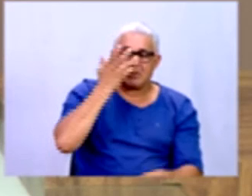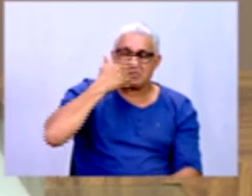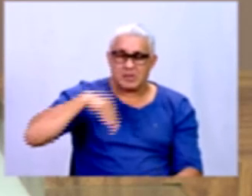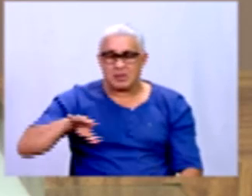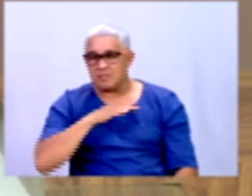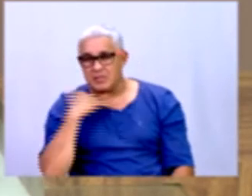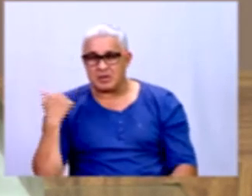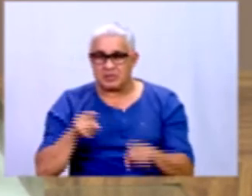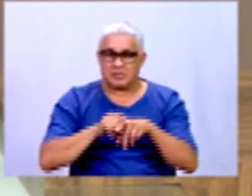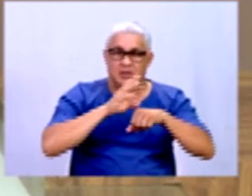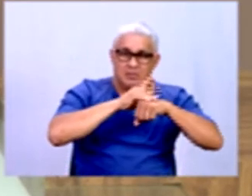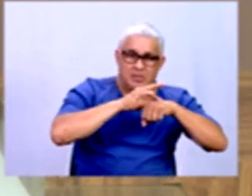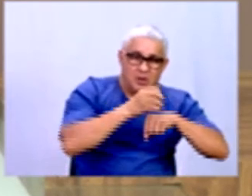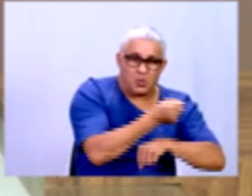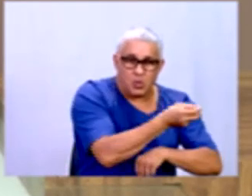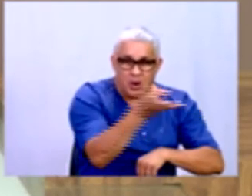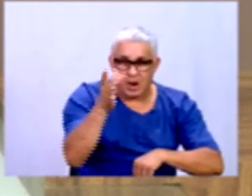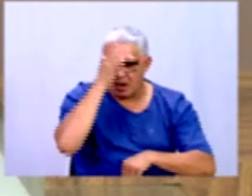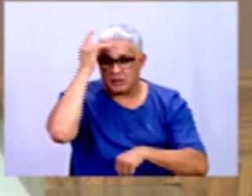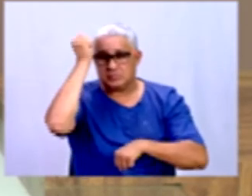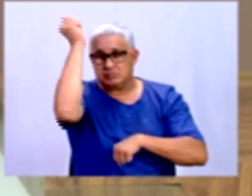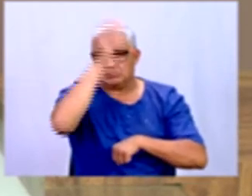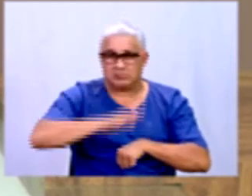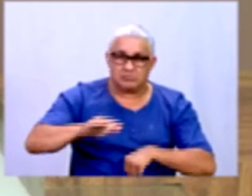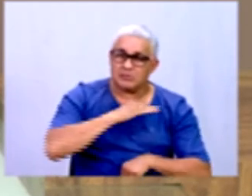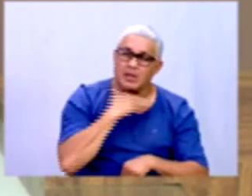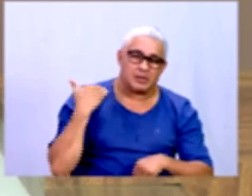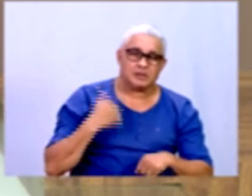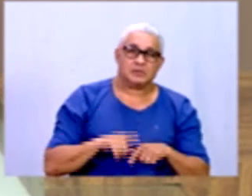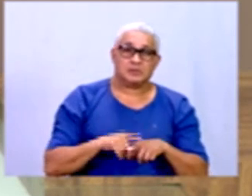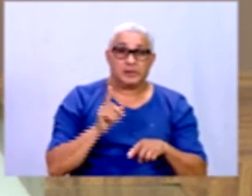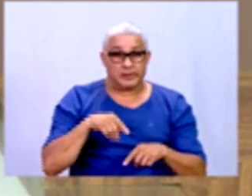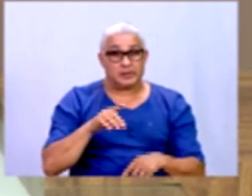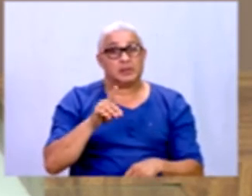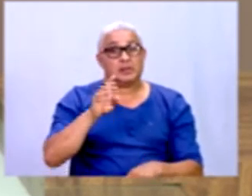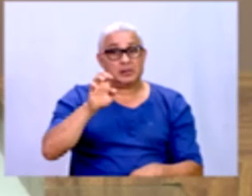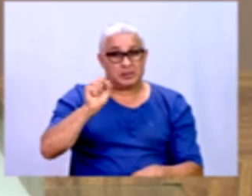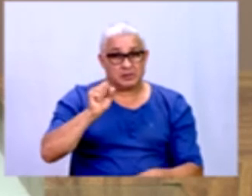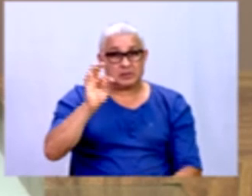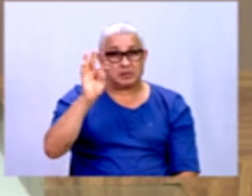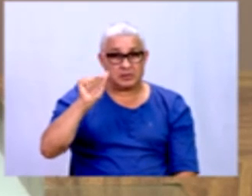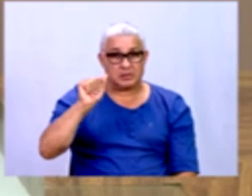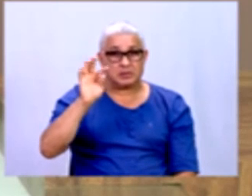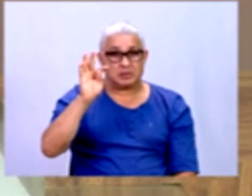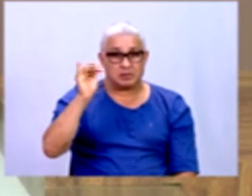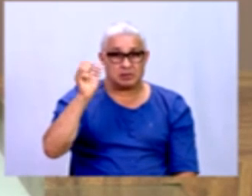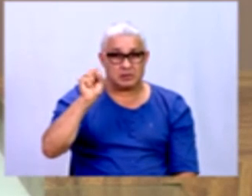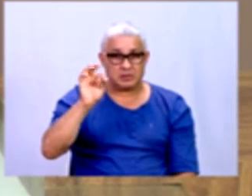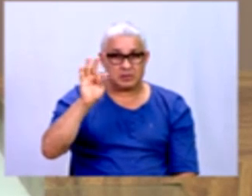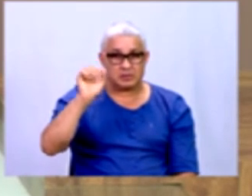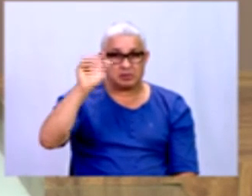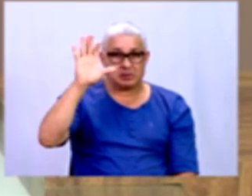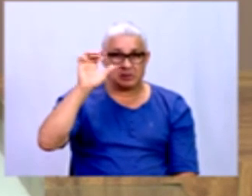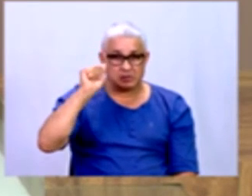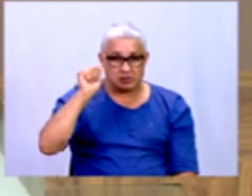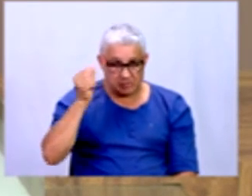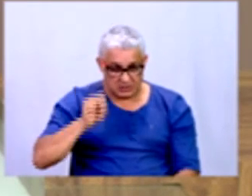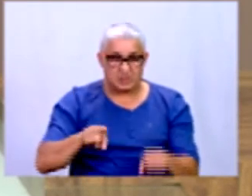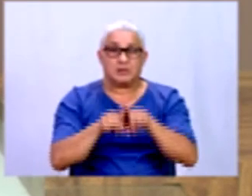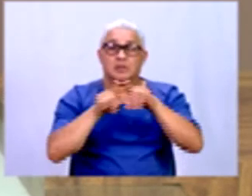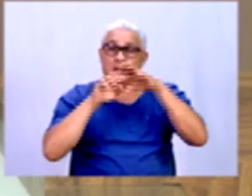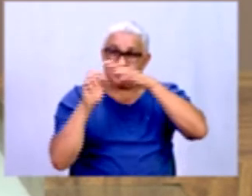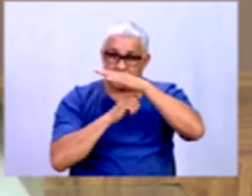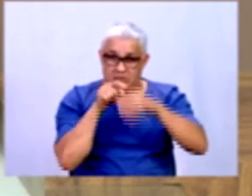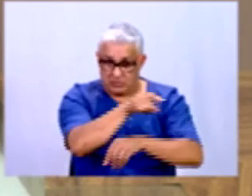infecções e tudo. Então são dados que começam a chegar até nós, mas são extremamente importantes para as organizações. Nas organizações das quais vocês